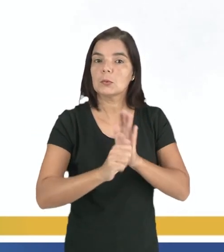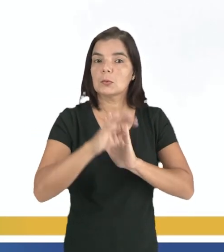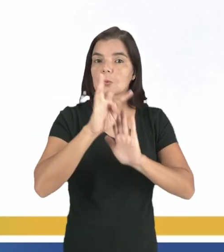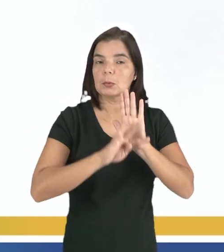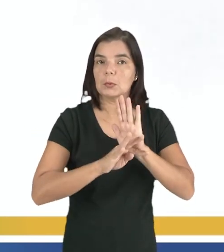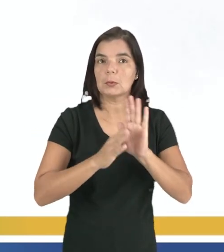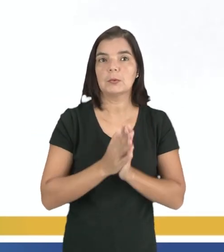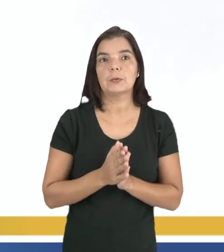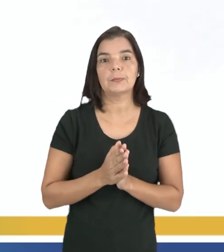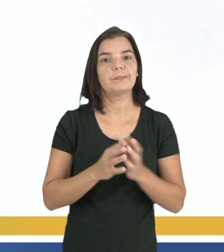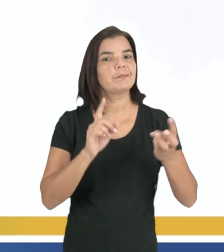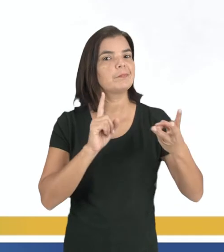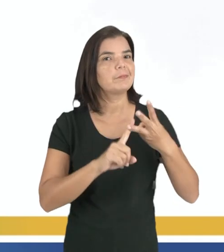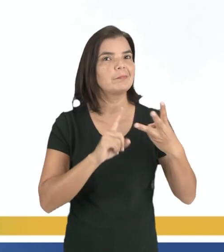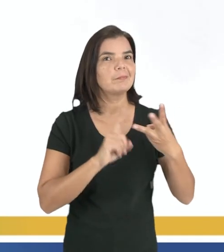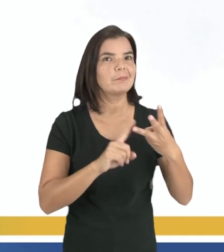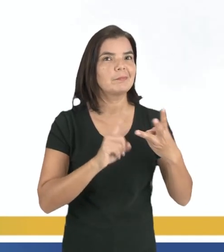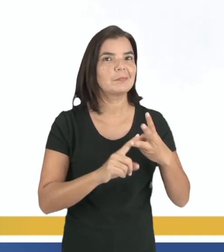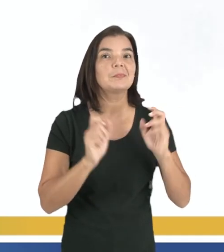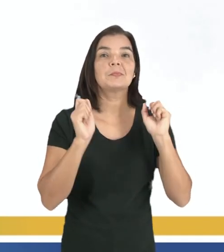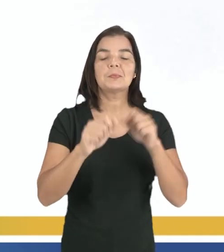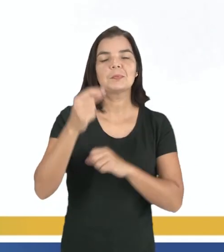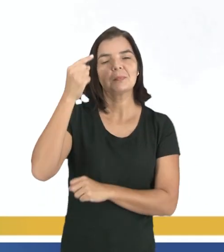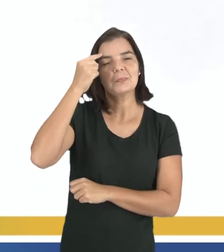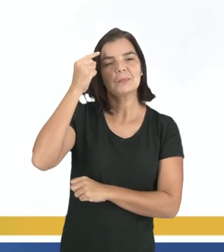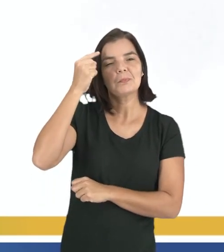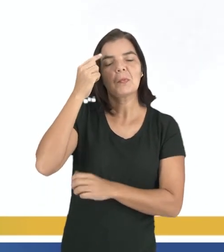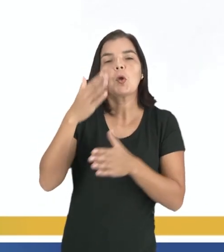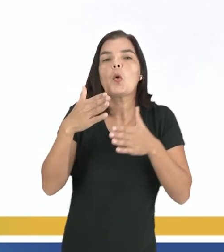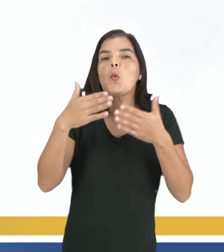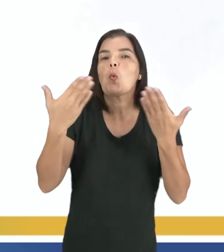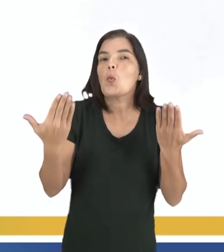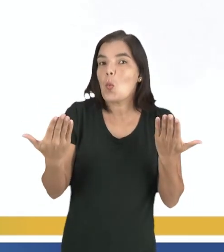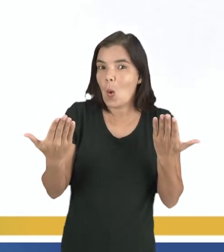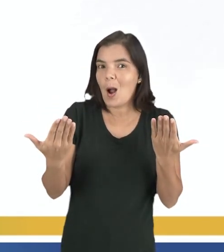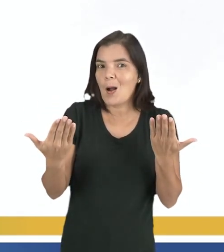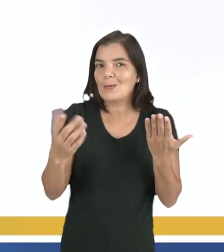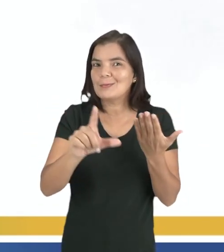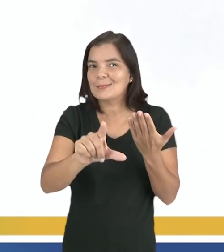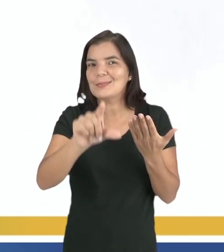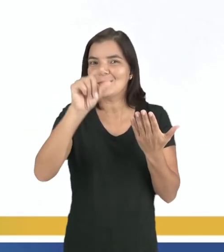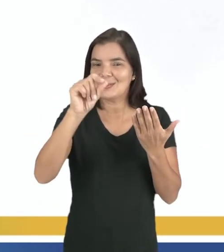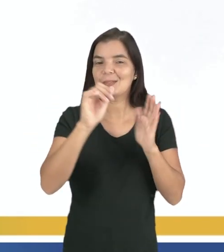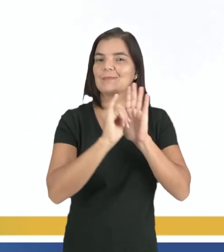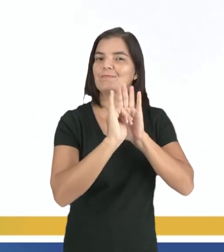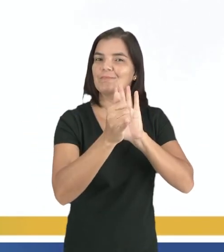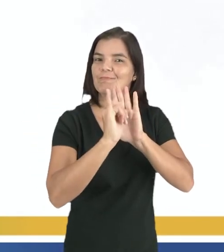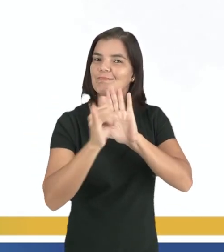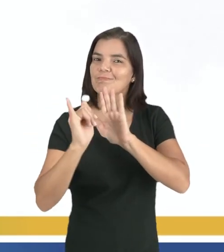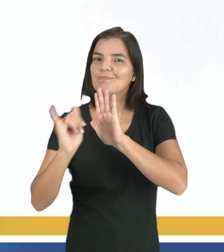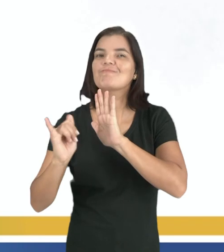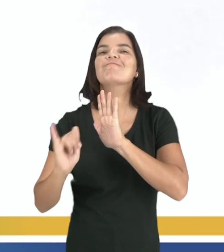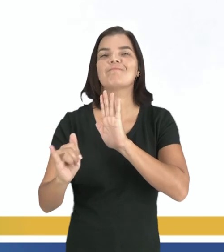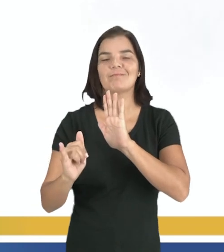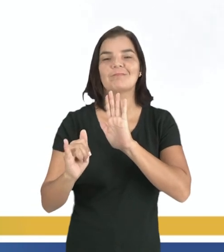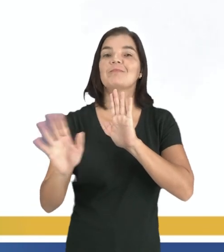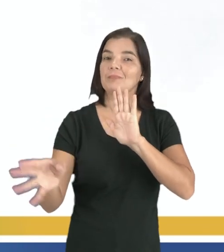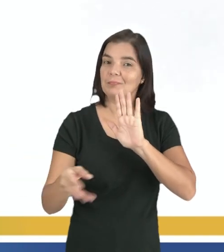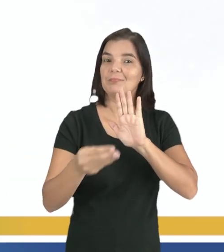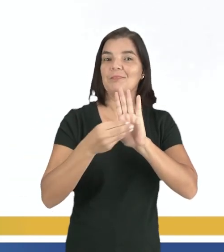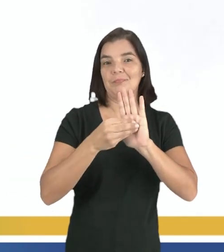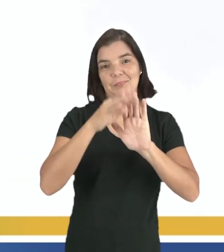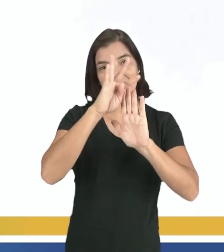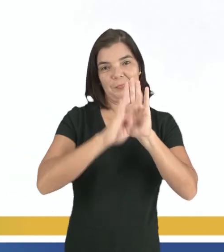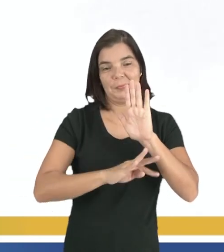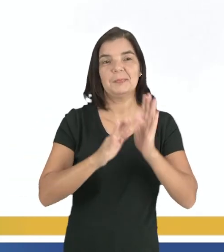Por terceiro, você pode pensar e imaginar um veículo midiático no qual você gostaria de publicar o seu